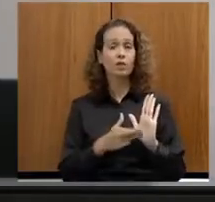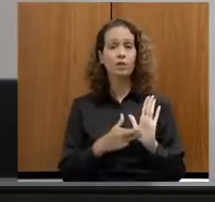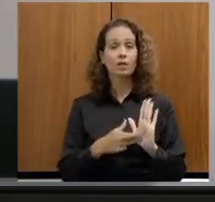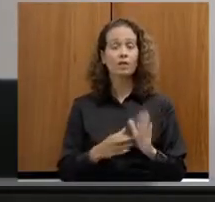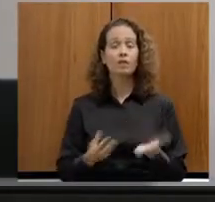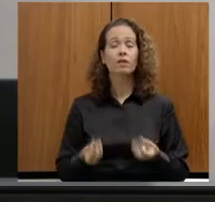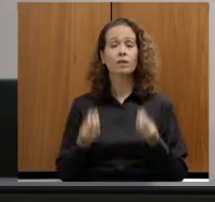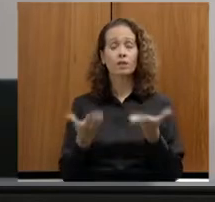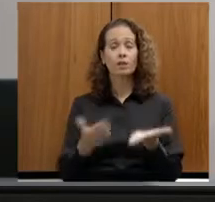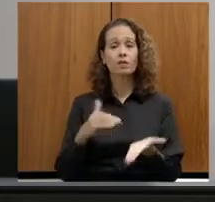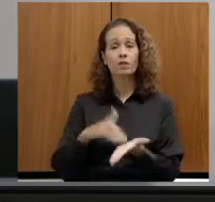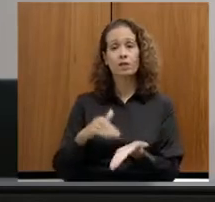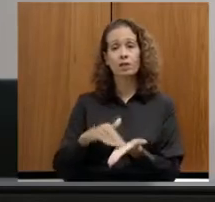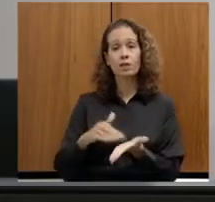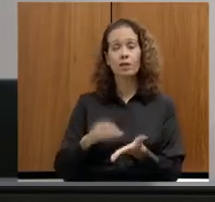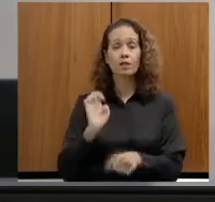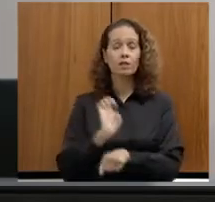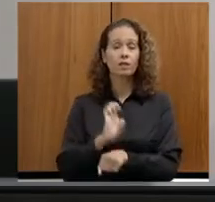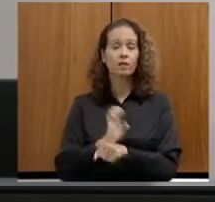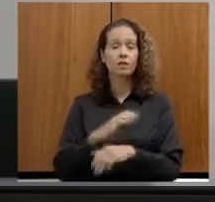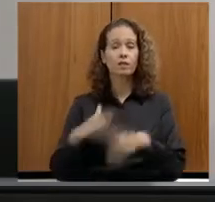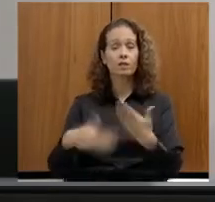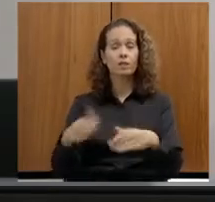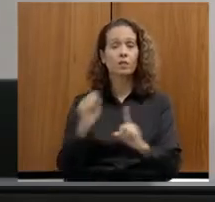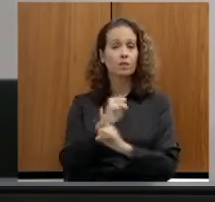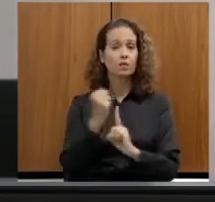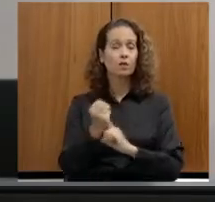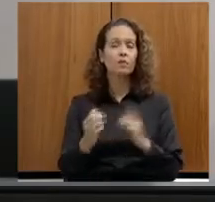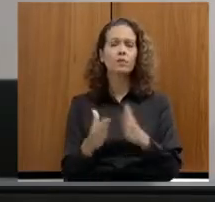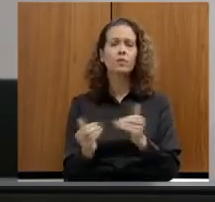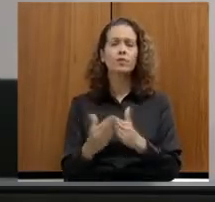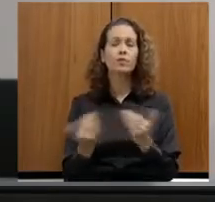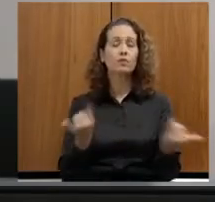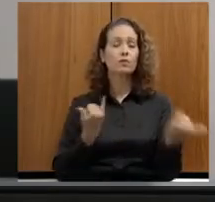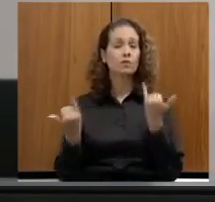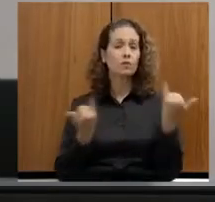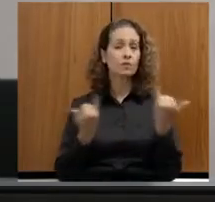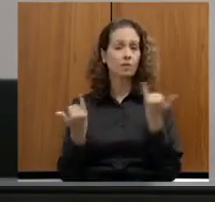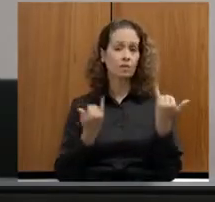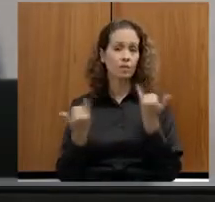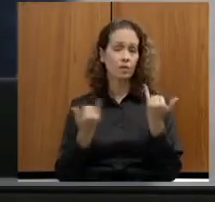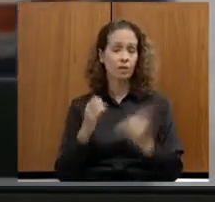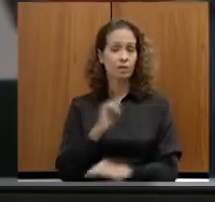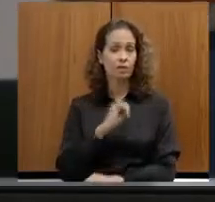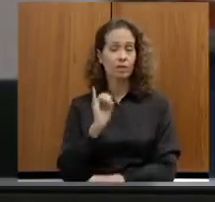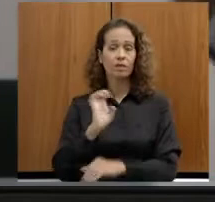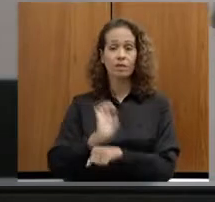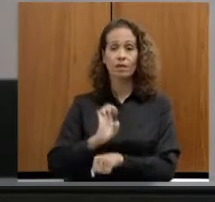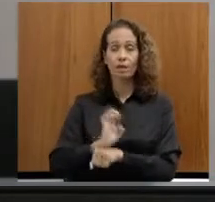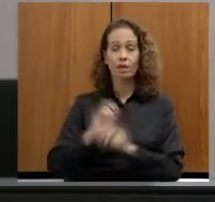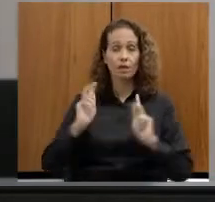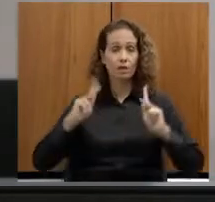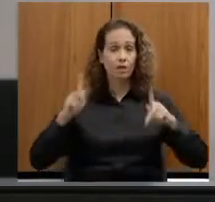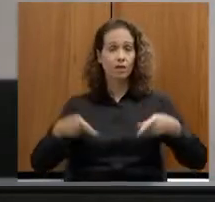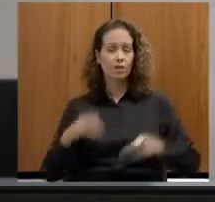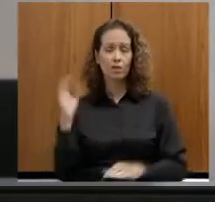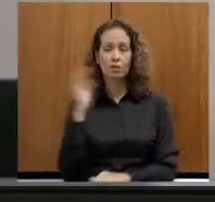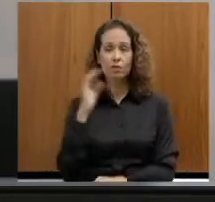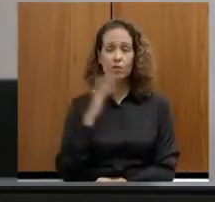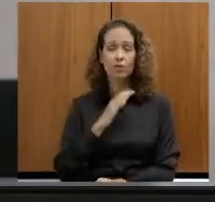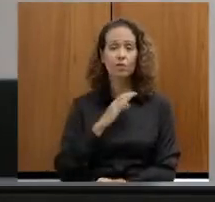Secretaria de Estado e Desenvolvimento Social, pedido de informações se a secretaria reconheça a urgência de um programa